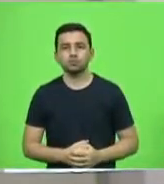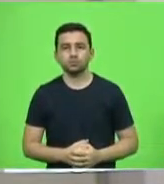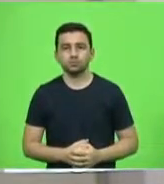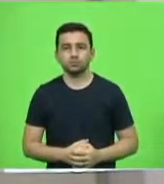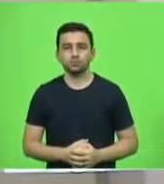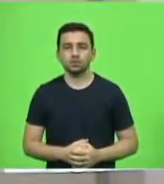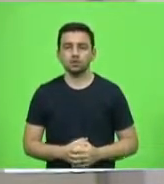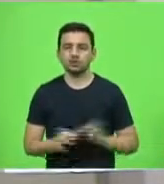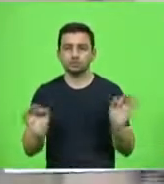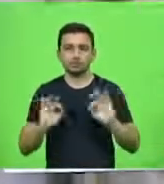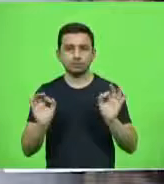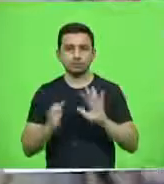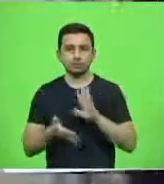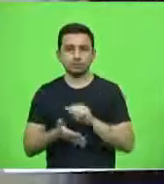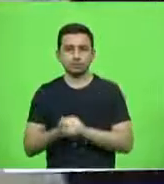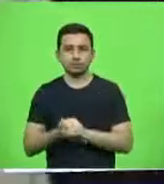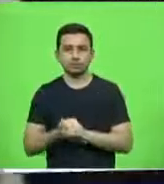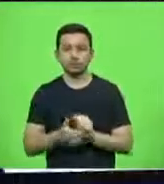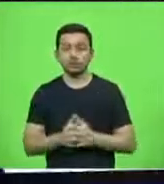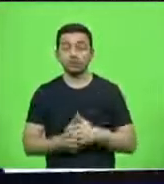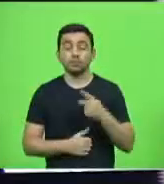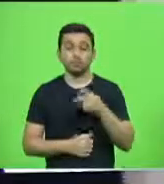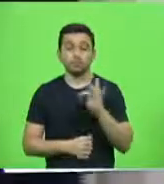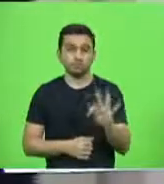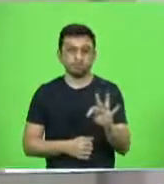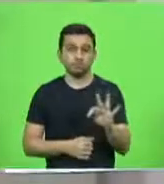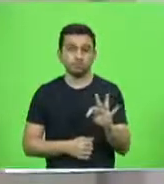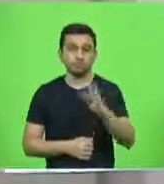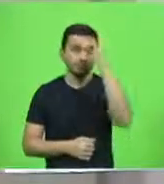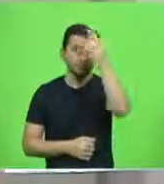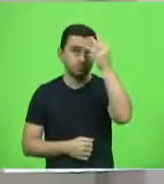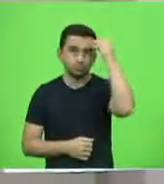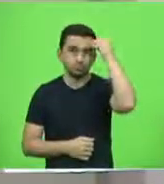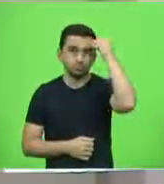Nenhum inscrito. Bloco PT, deputada Luciana Carminati.